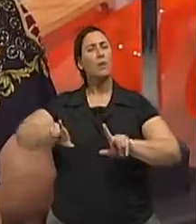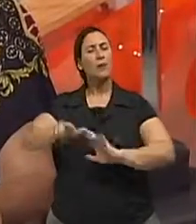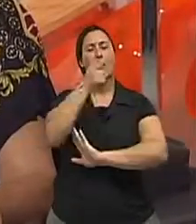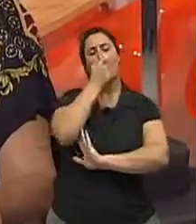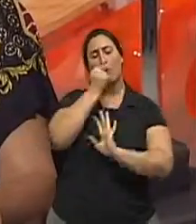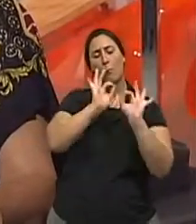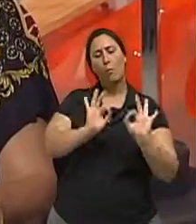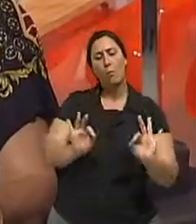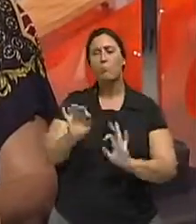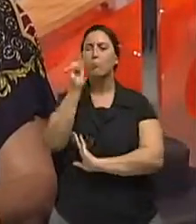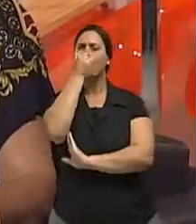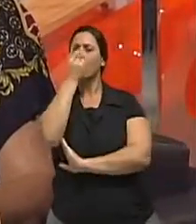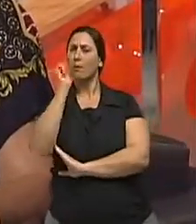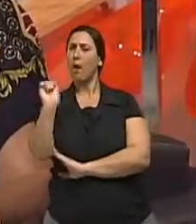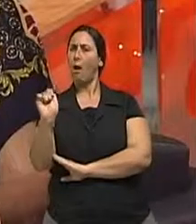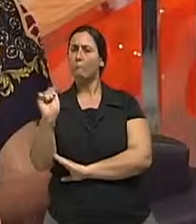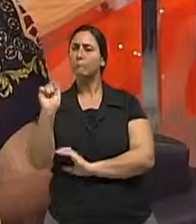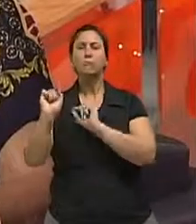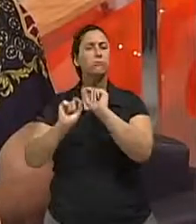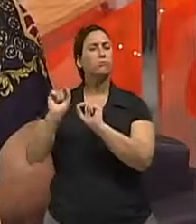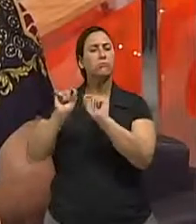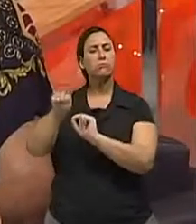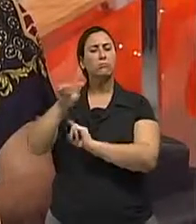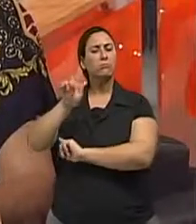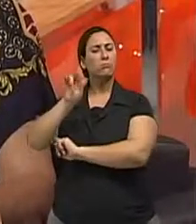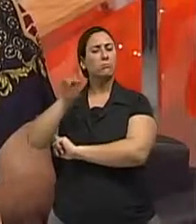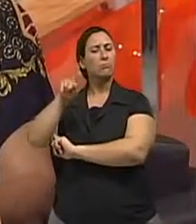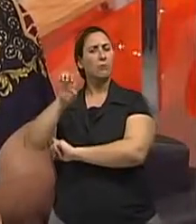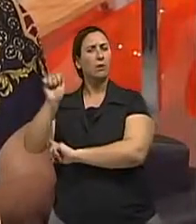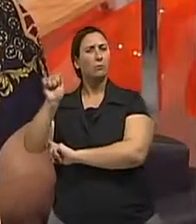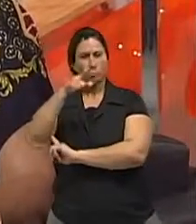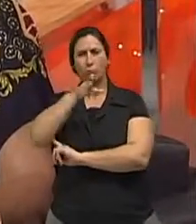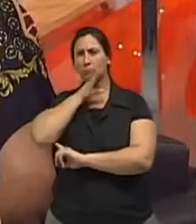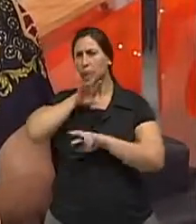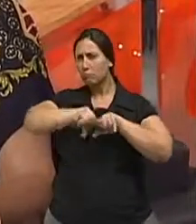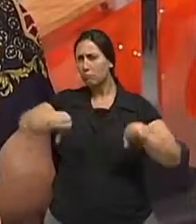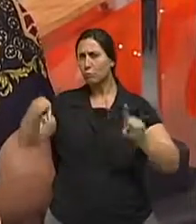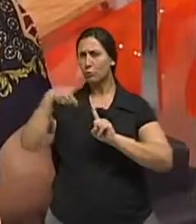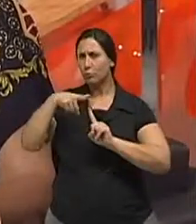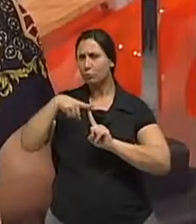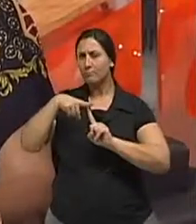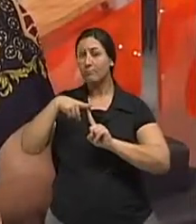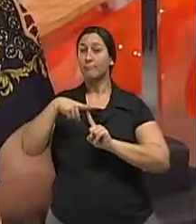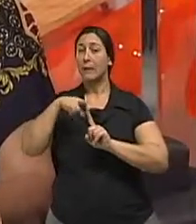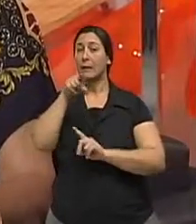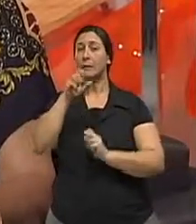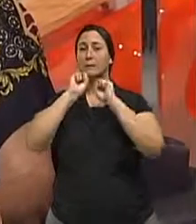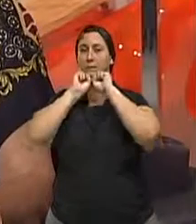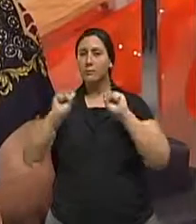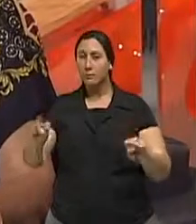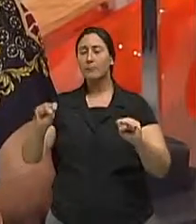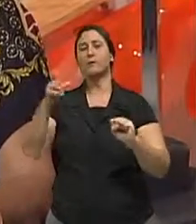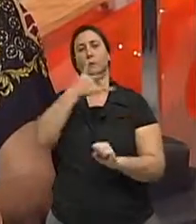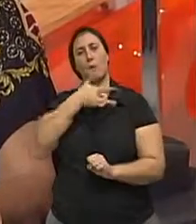gripe comum? Você conhece os sintomas de cada tipo? Segundo a Secretaria Estadual da Saúde do Rio Grande do Sul, a